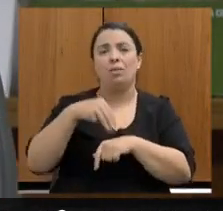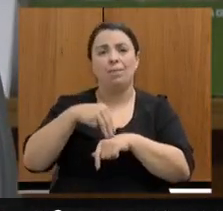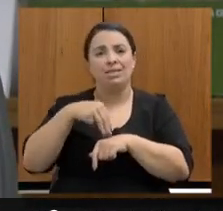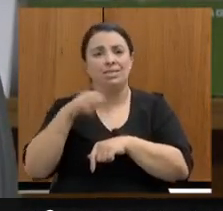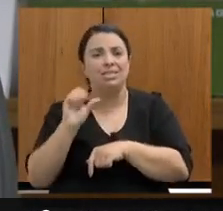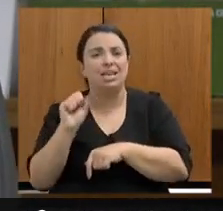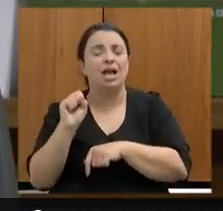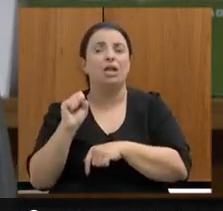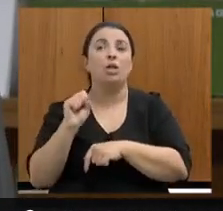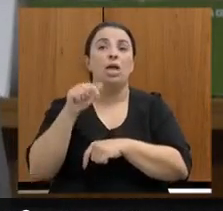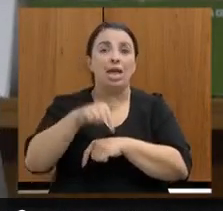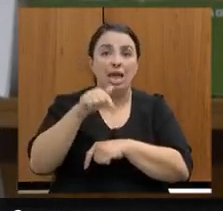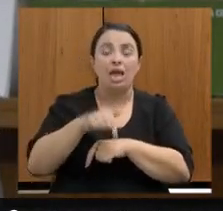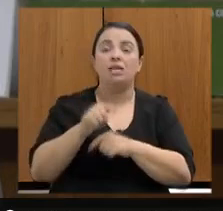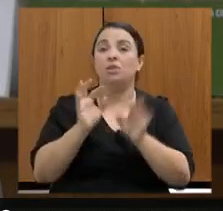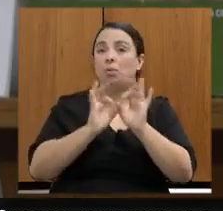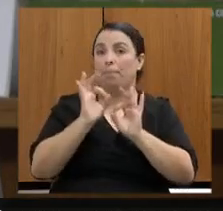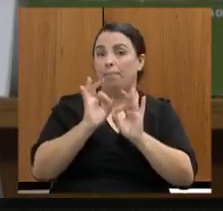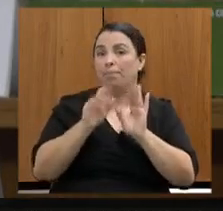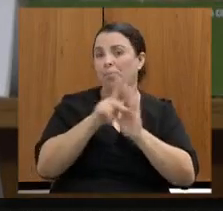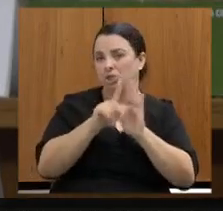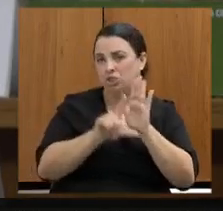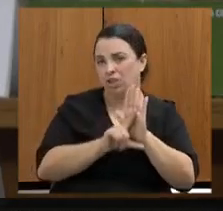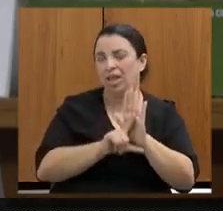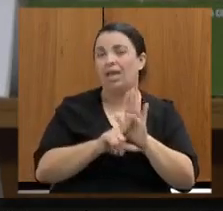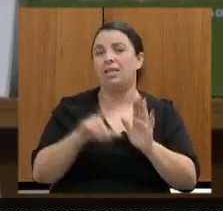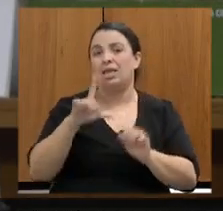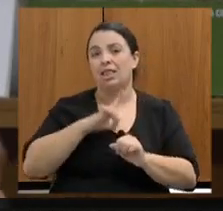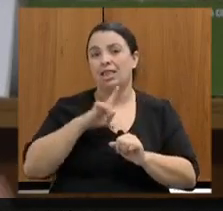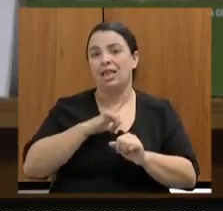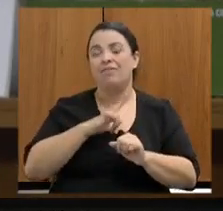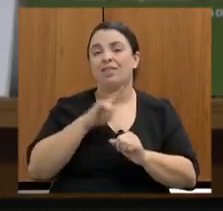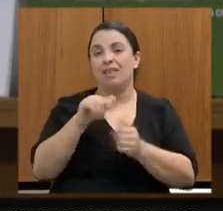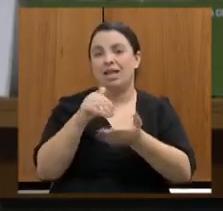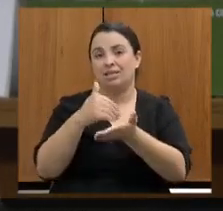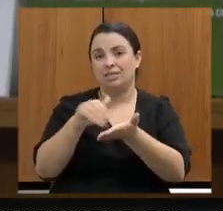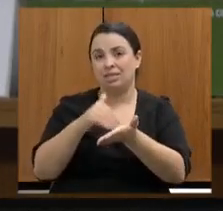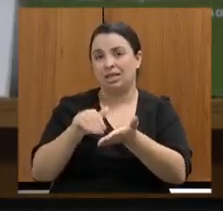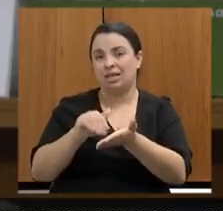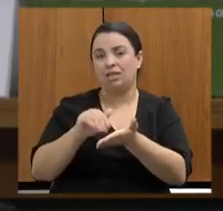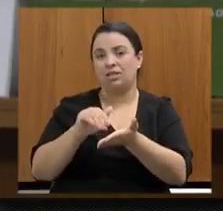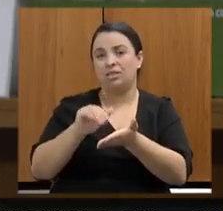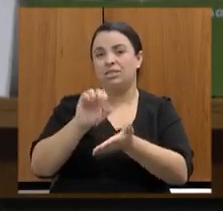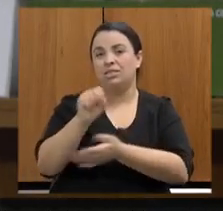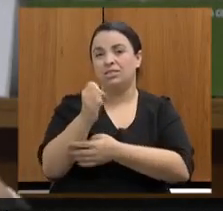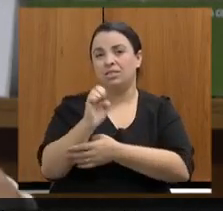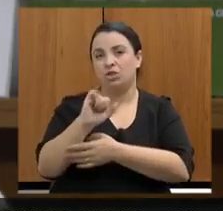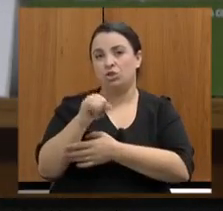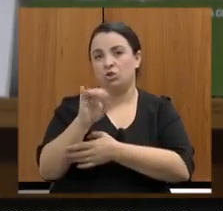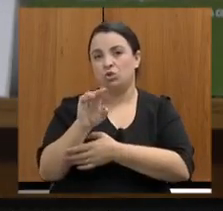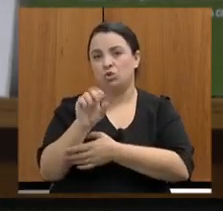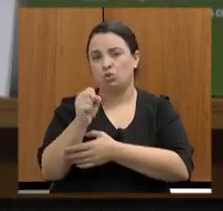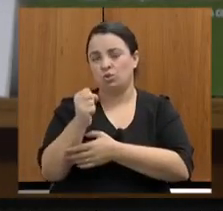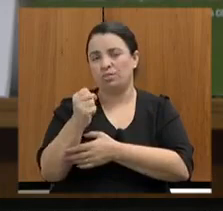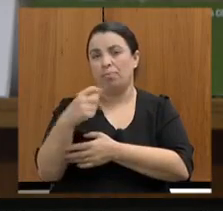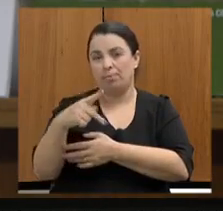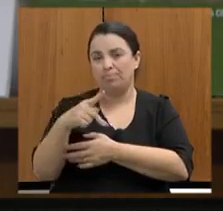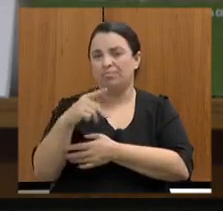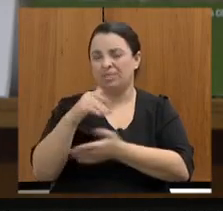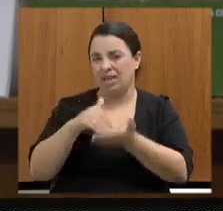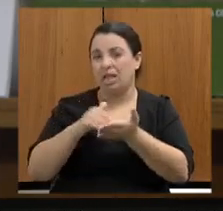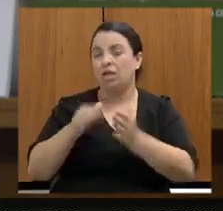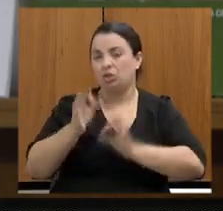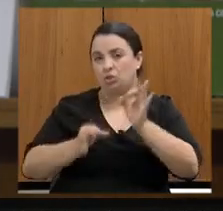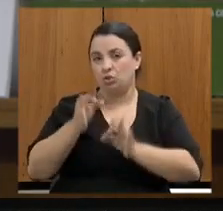construído pela SEJUSP, pela Secretaria de Justiça, em relação à